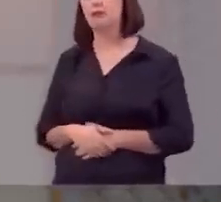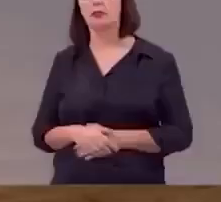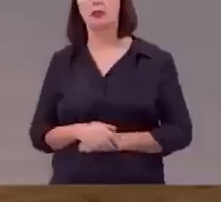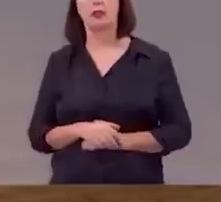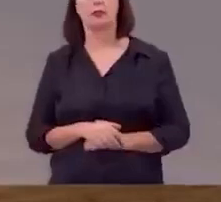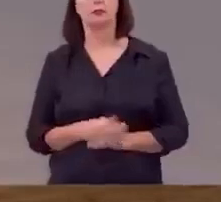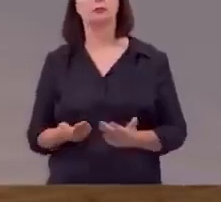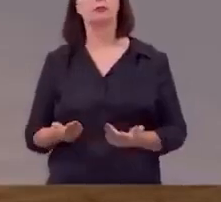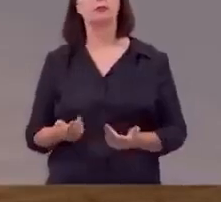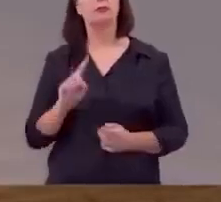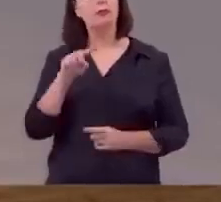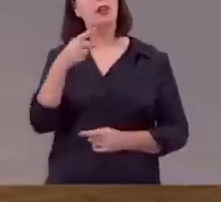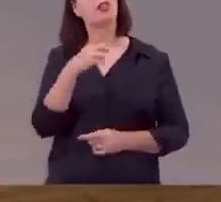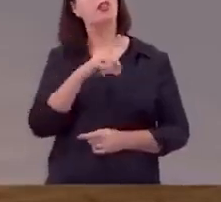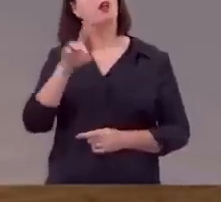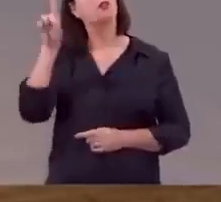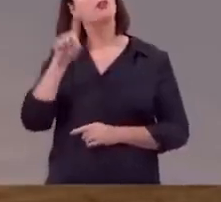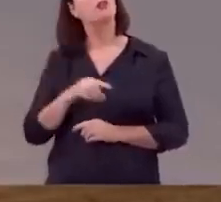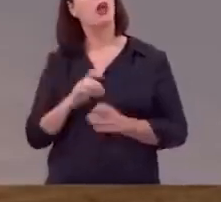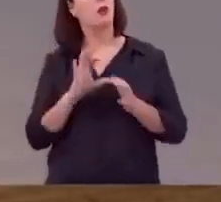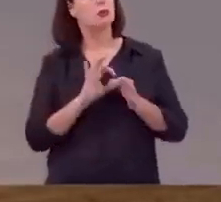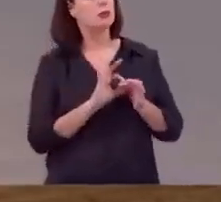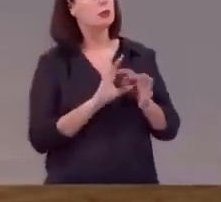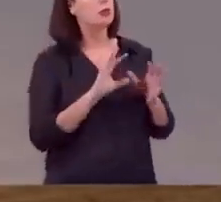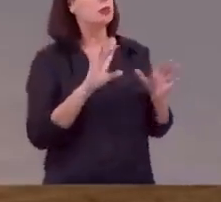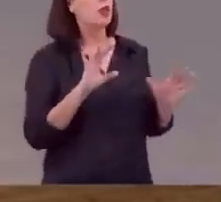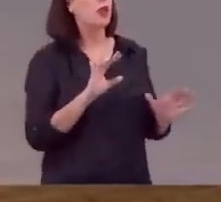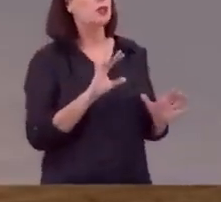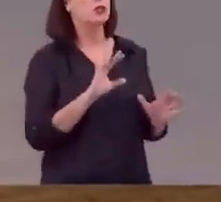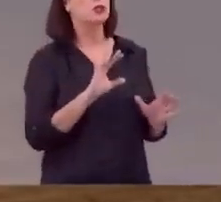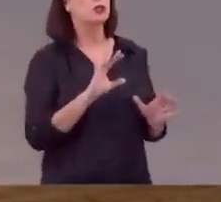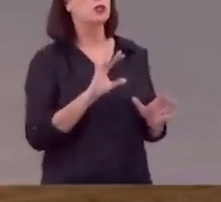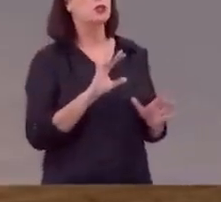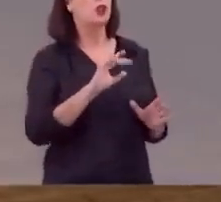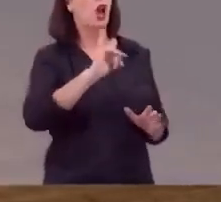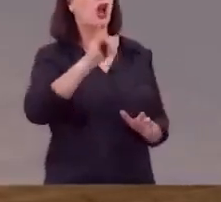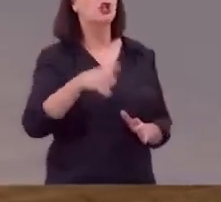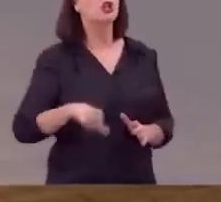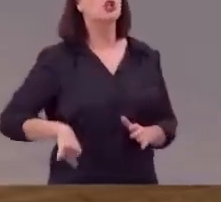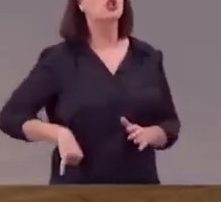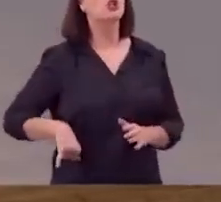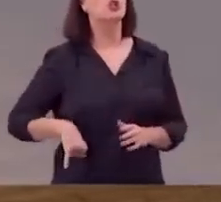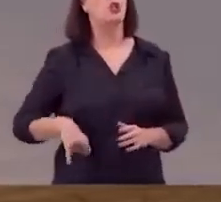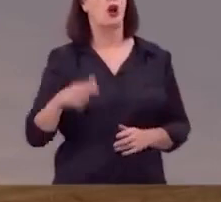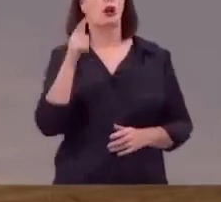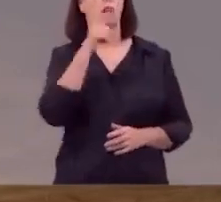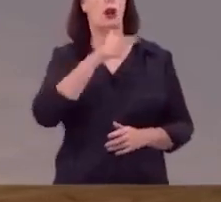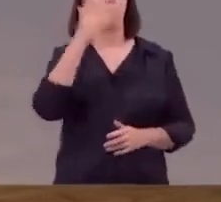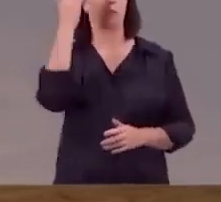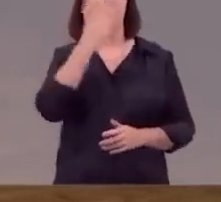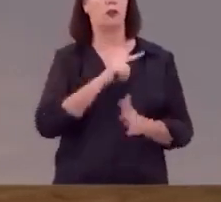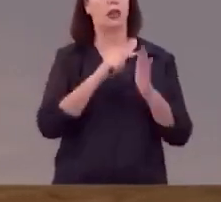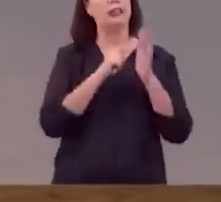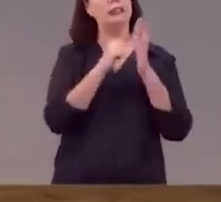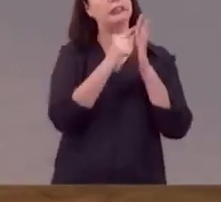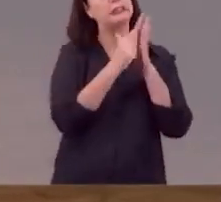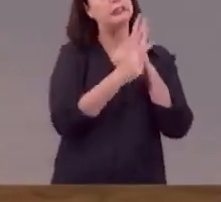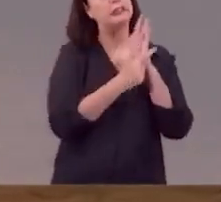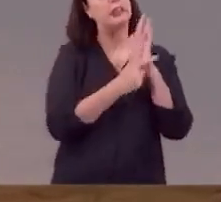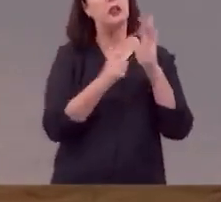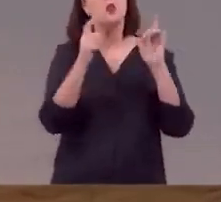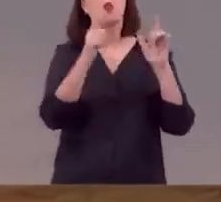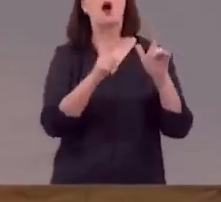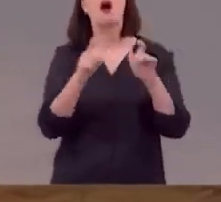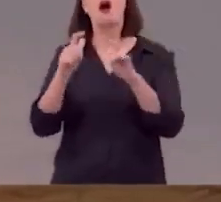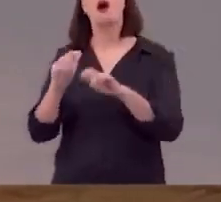e então Deus permite que Jó seja aprovado nas cinco áreas mais importantes da vida